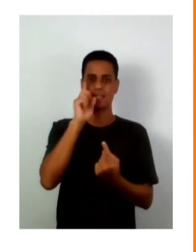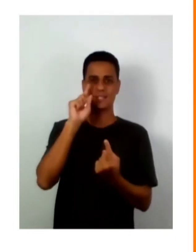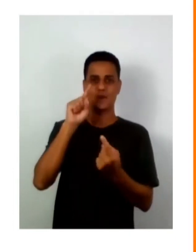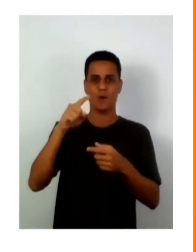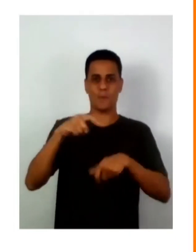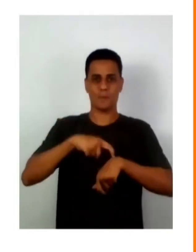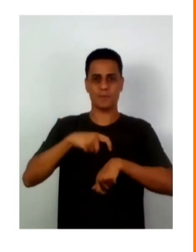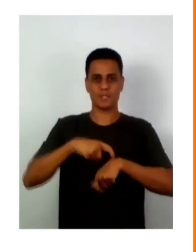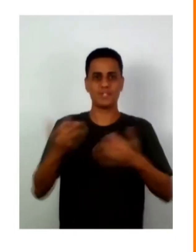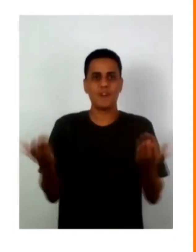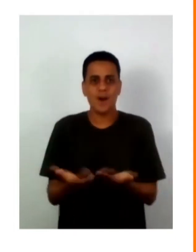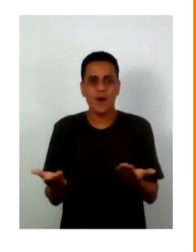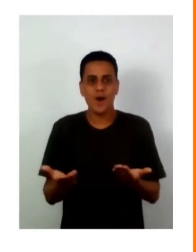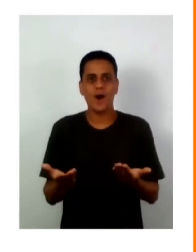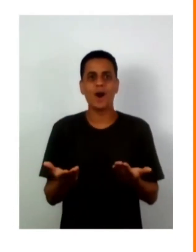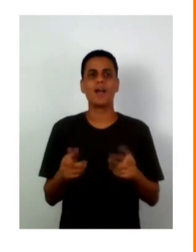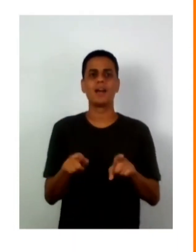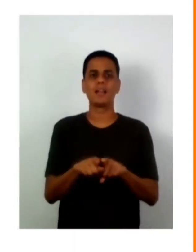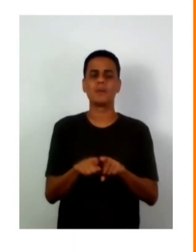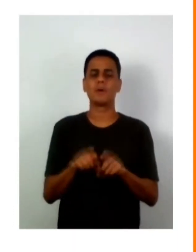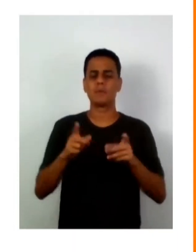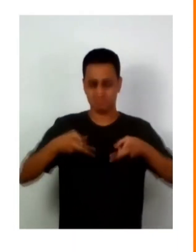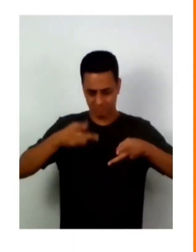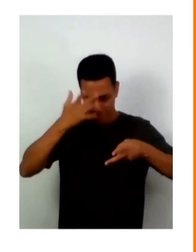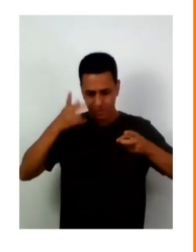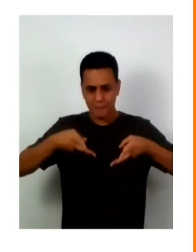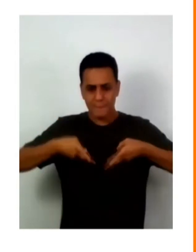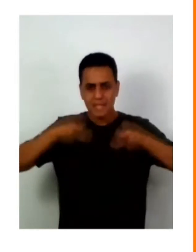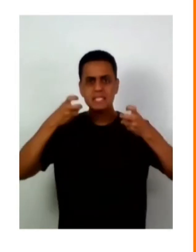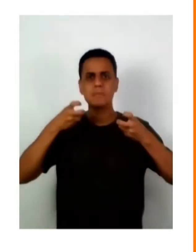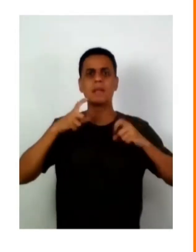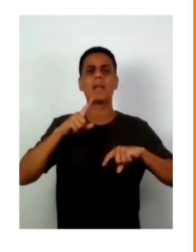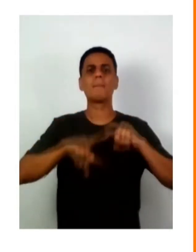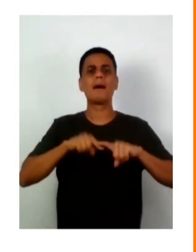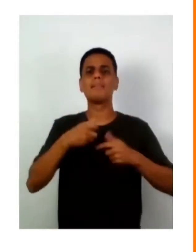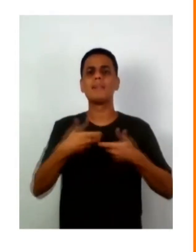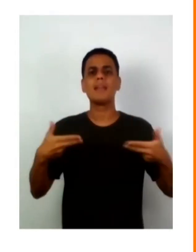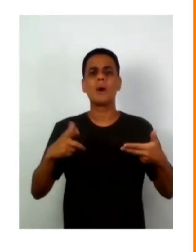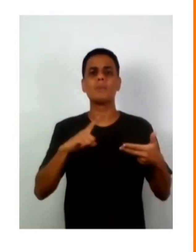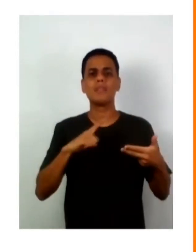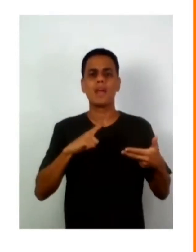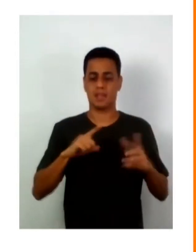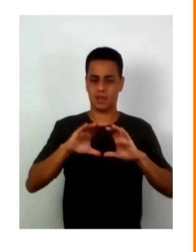como o que se chama agora de agenciamento, ou seja, perceber